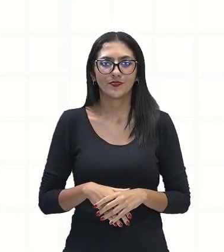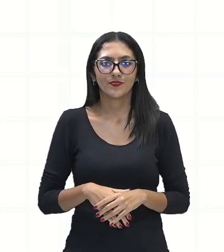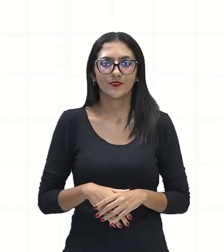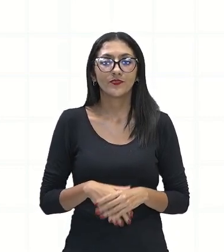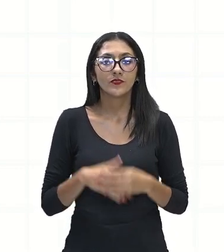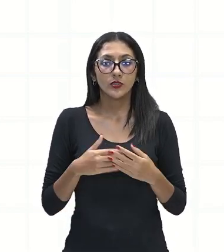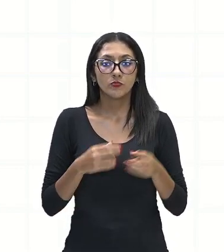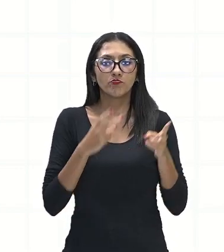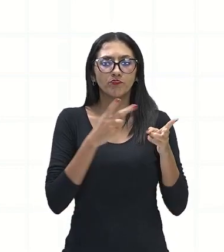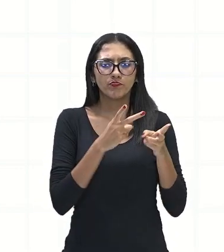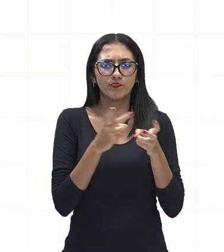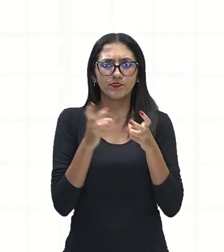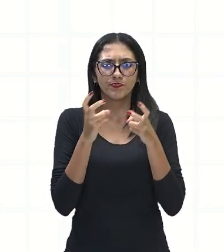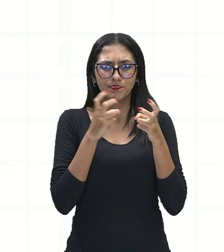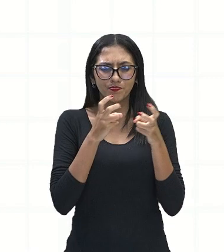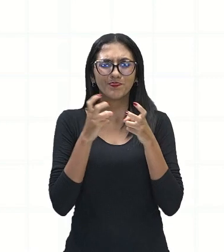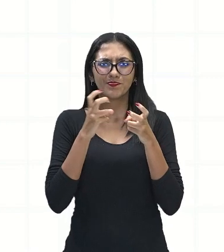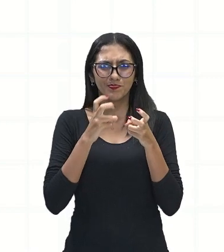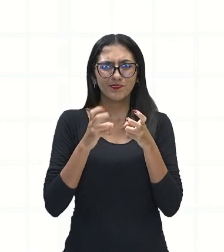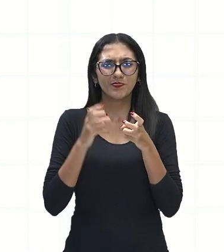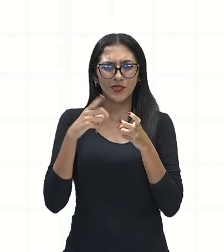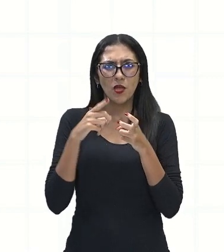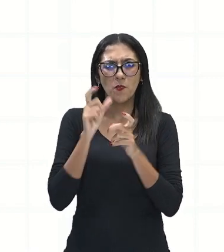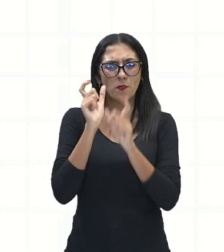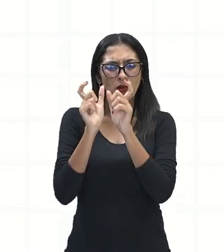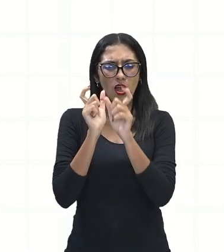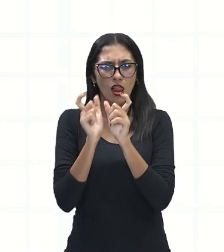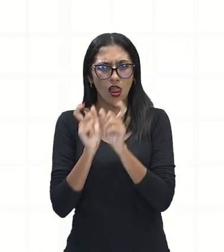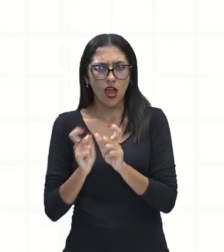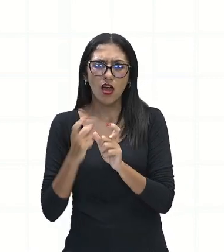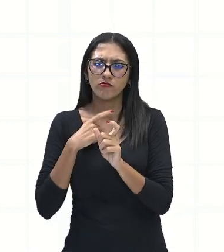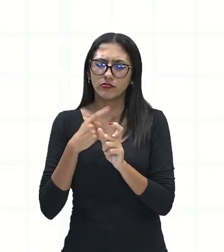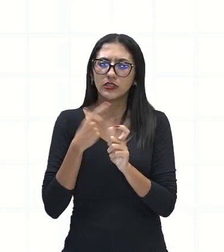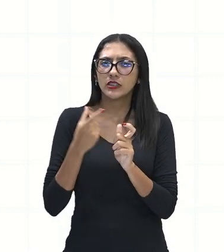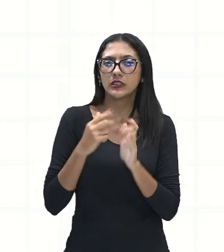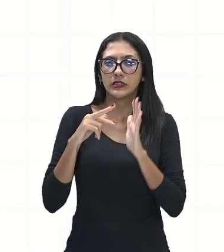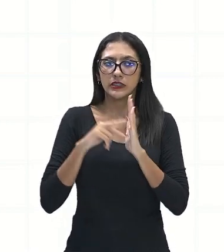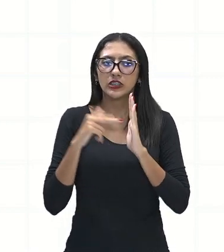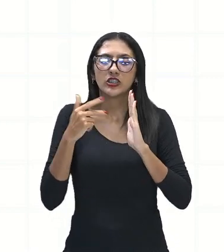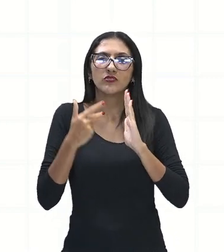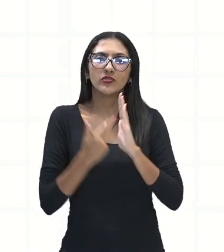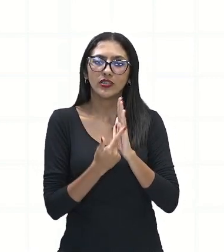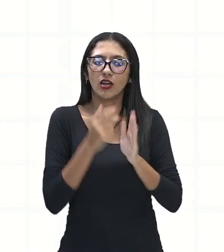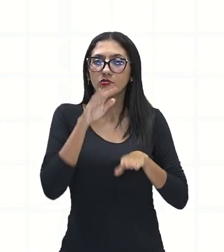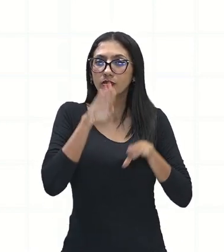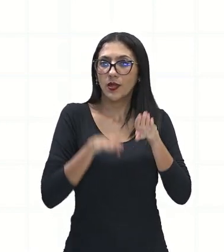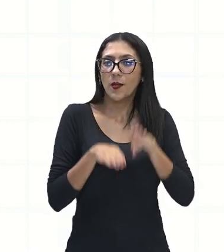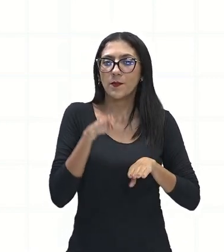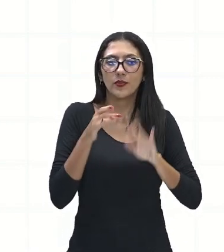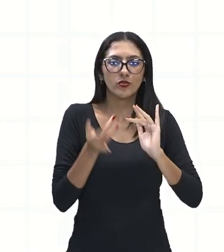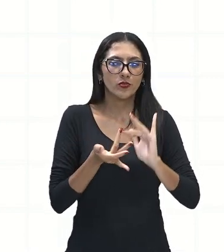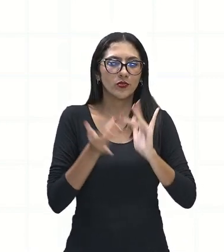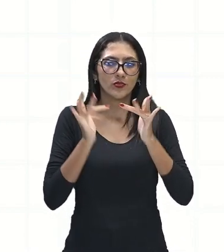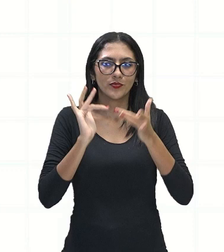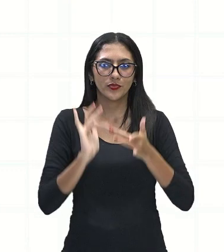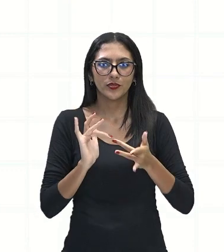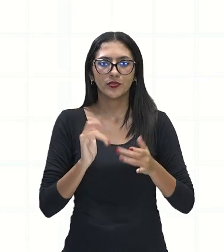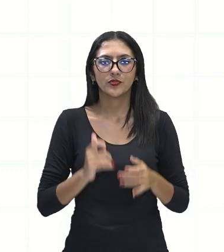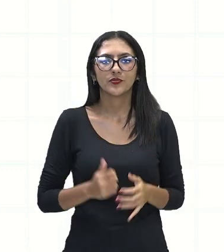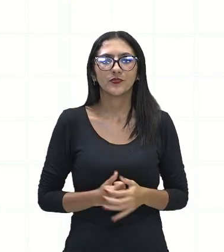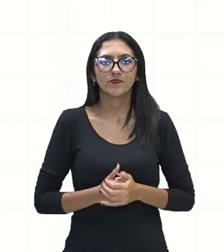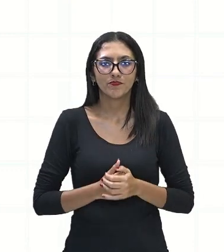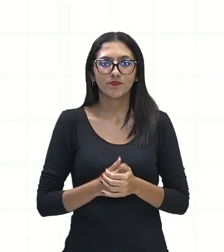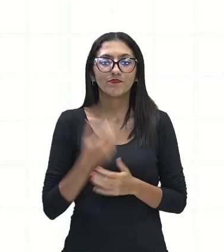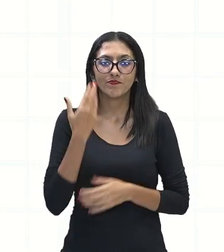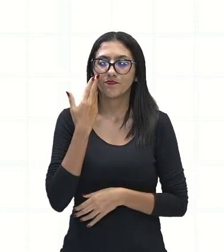percebendo, vocês estão notando que as palavras vão ganhando sentidos conforme o contexto em que elas estão. Então, observe aí,